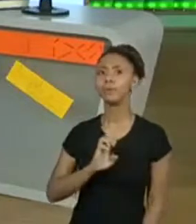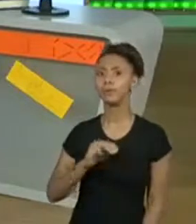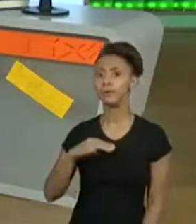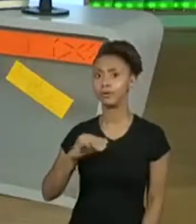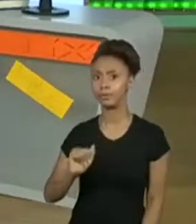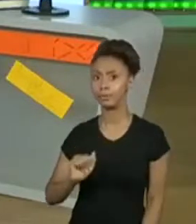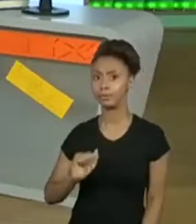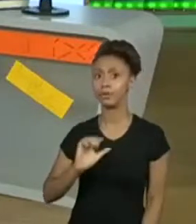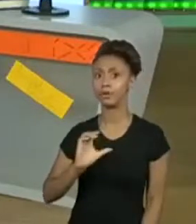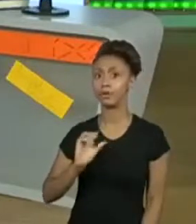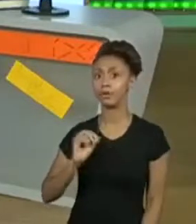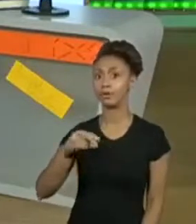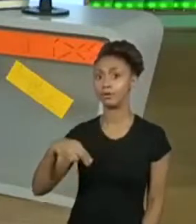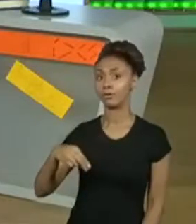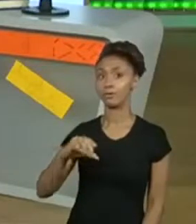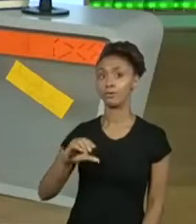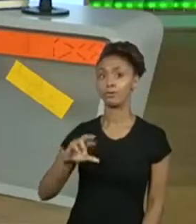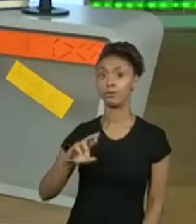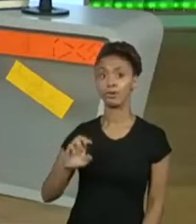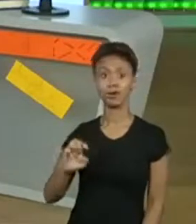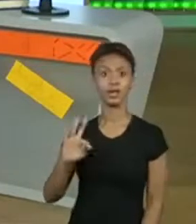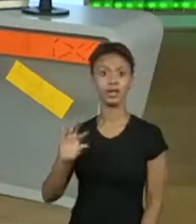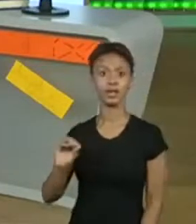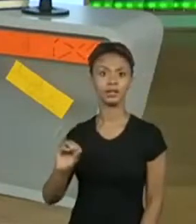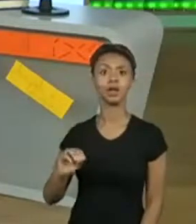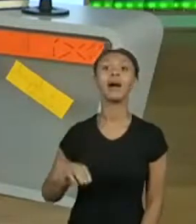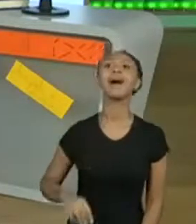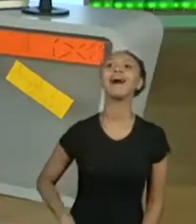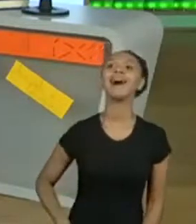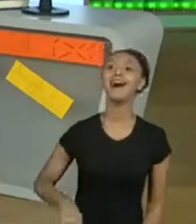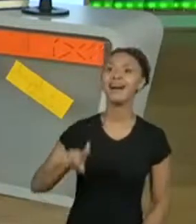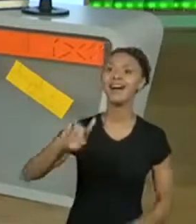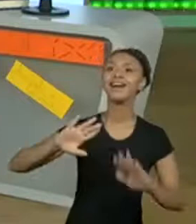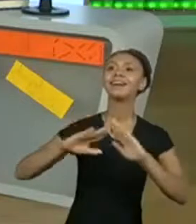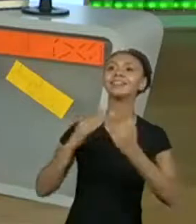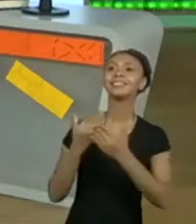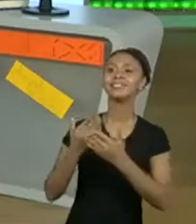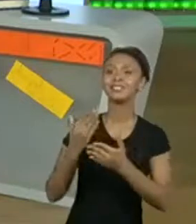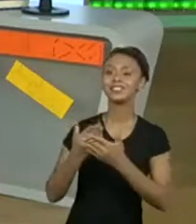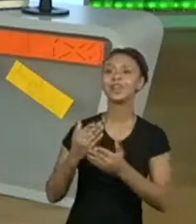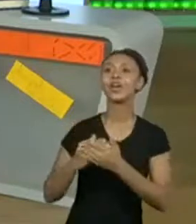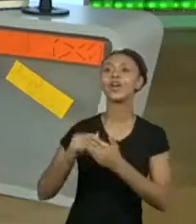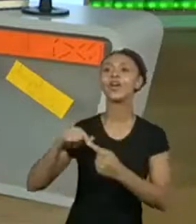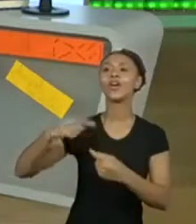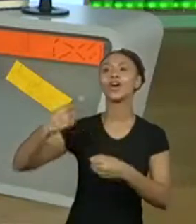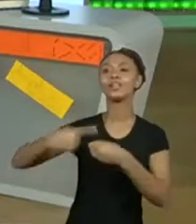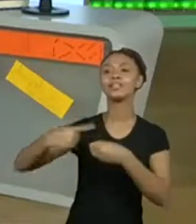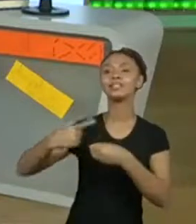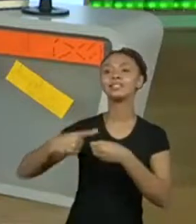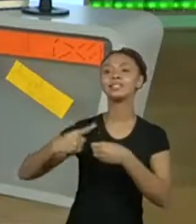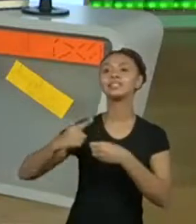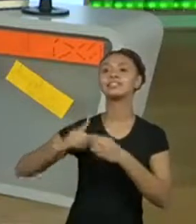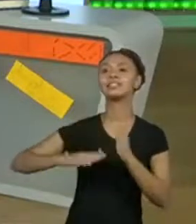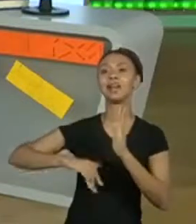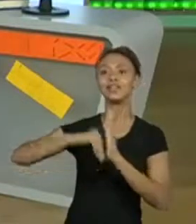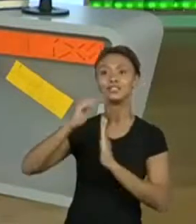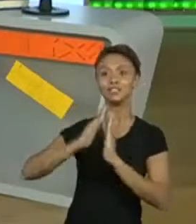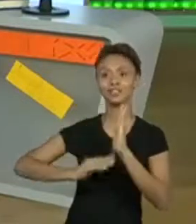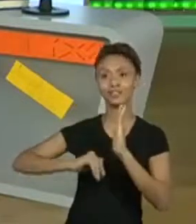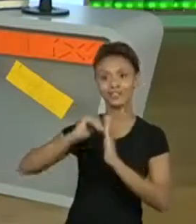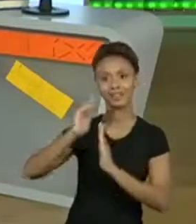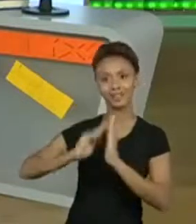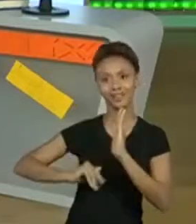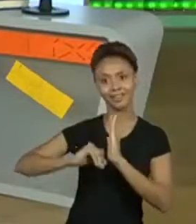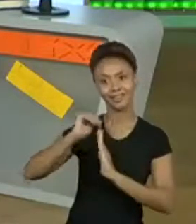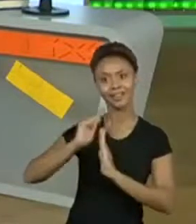que, ó, quero ver. Ó, tem um pessoal da Escola Jardim Magalim, Budas Artes, quinto ano A. Ah, mas agora eu quero a questão